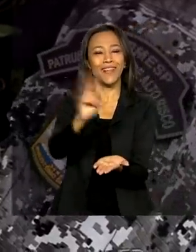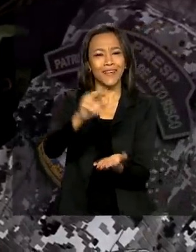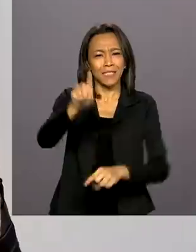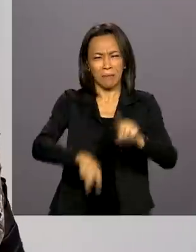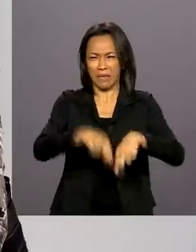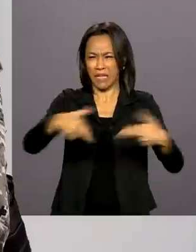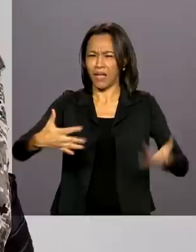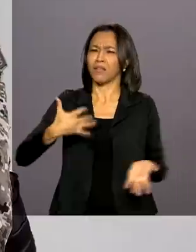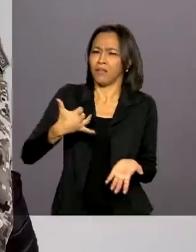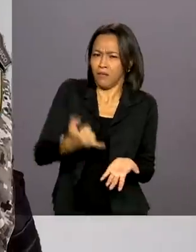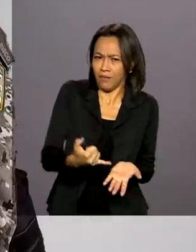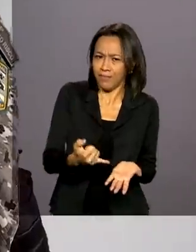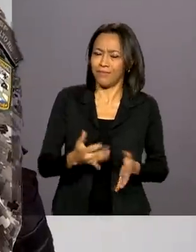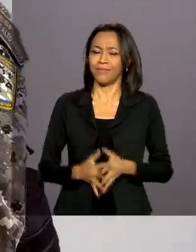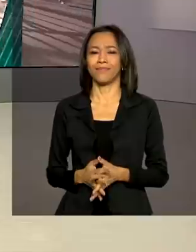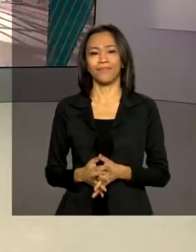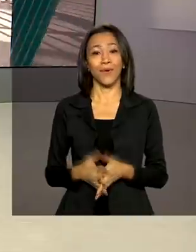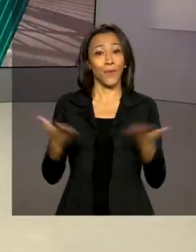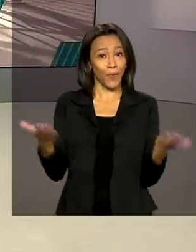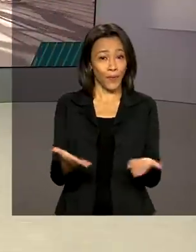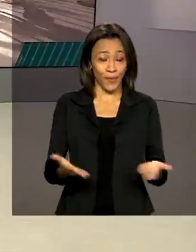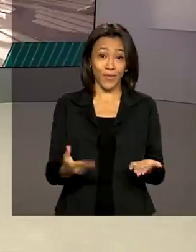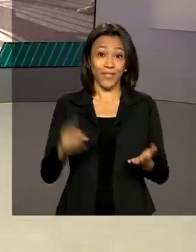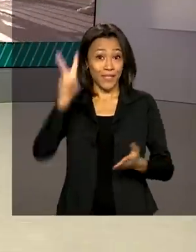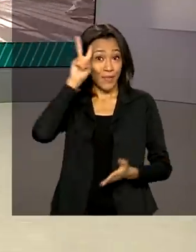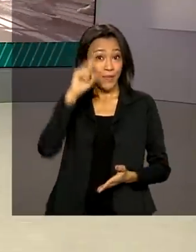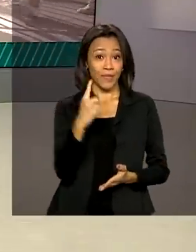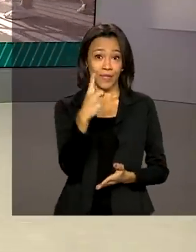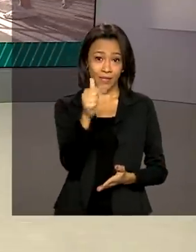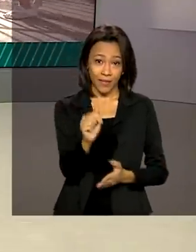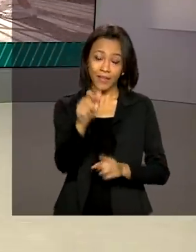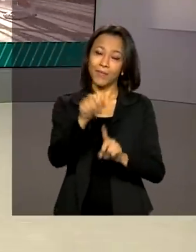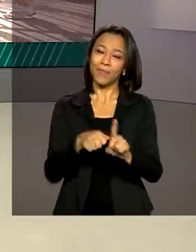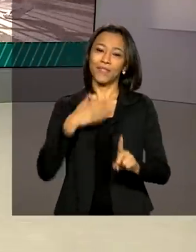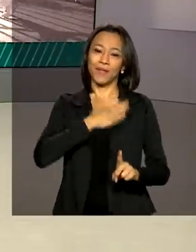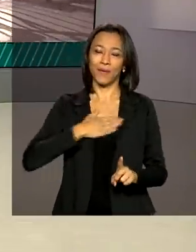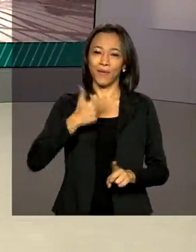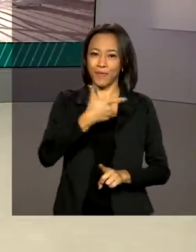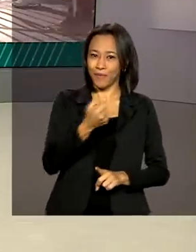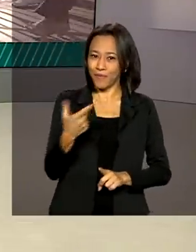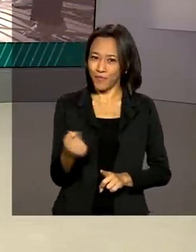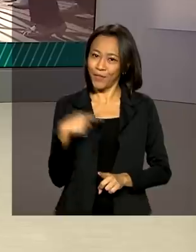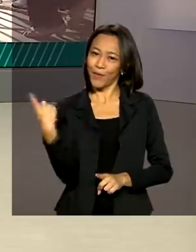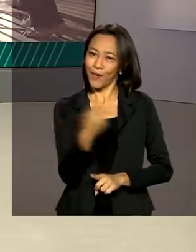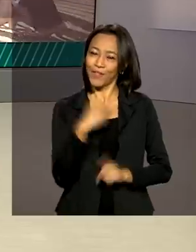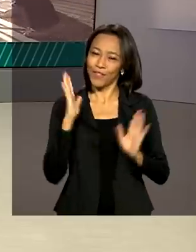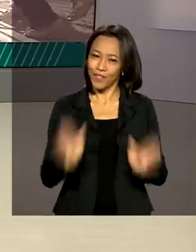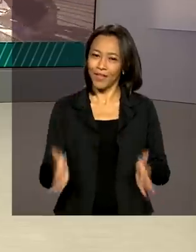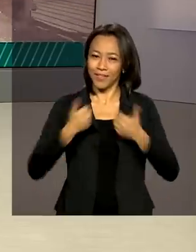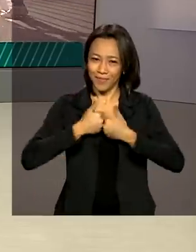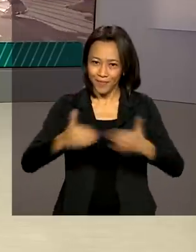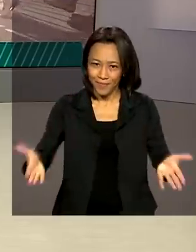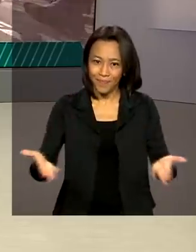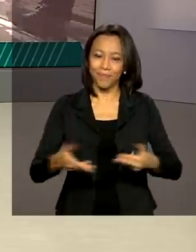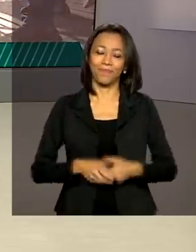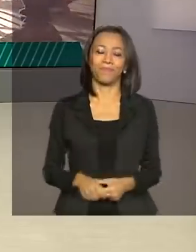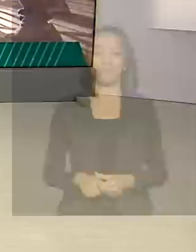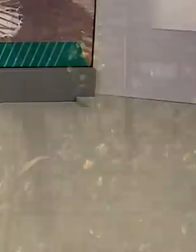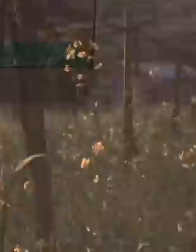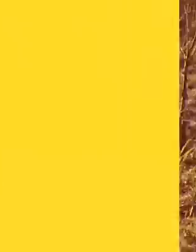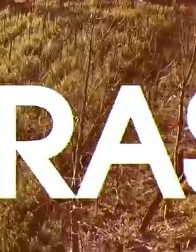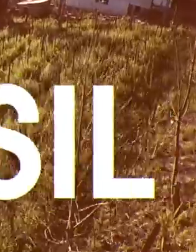e armamentos. Hoje é segunda-feira, 17 de agosto de 2020. O Brasil em Dia começa agora.